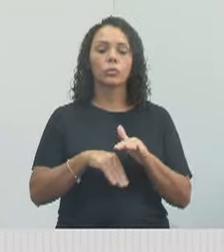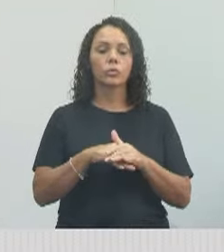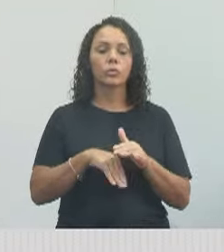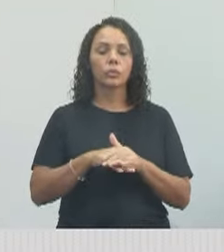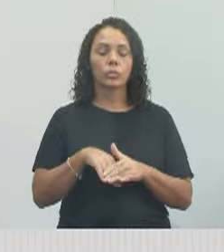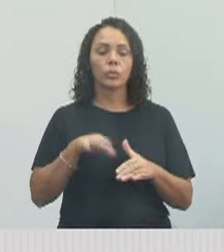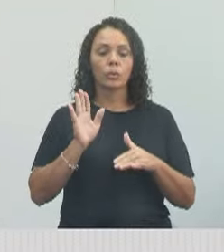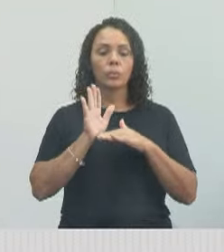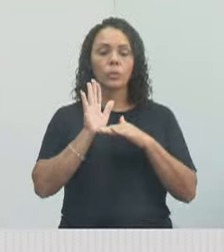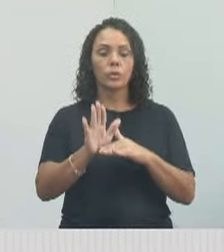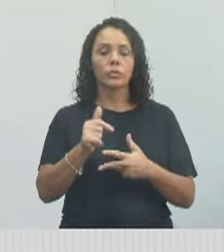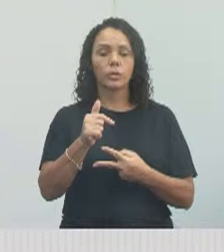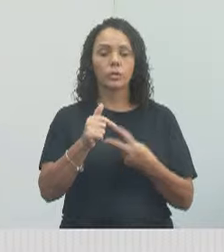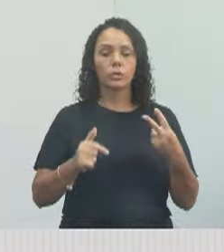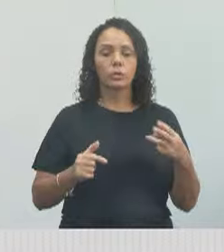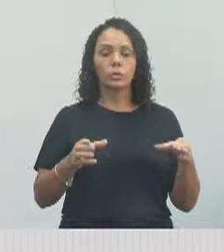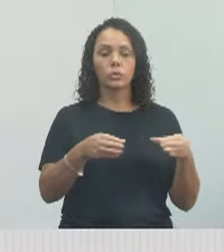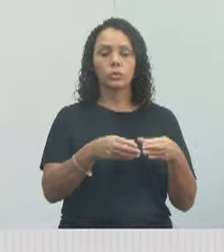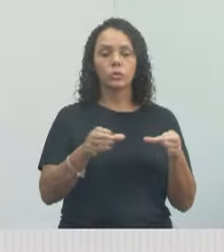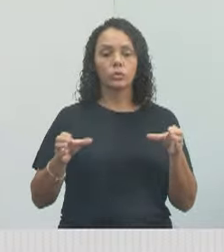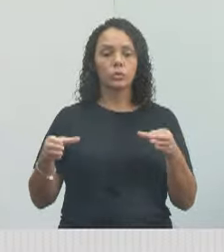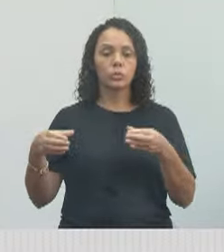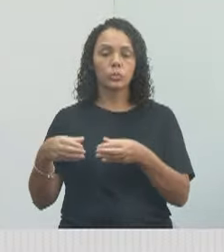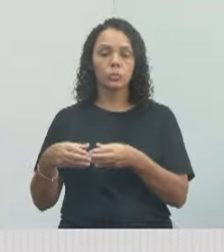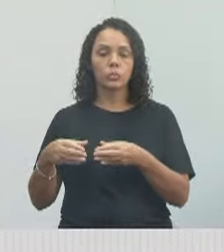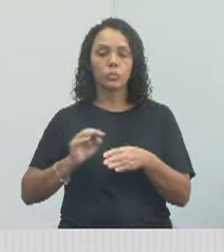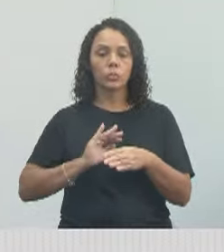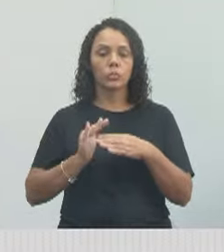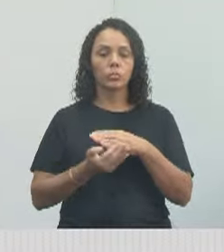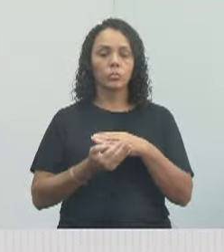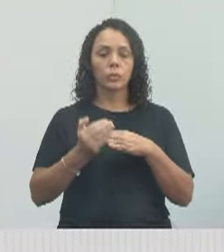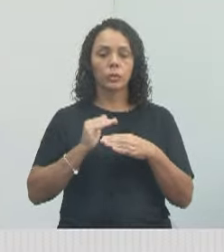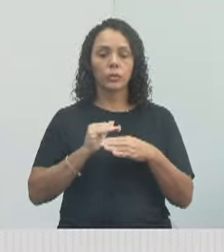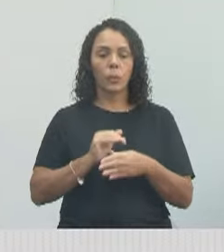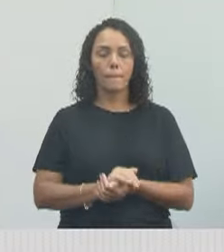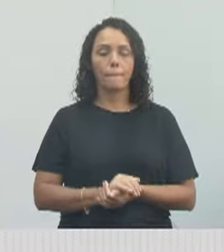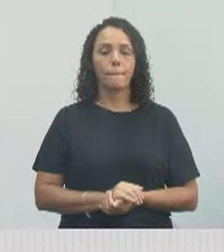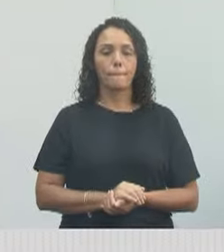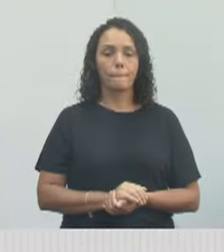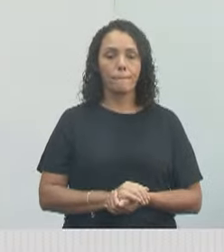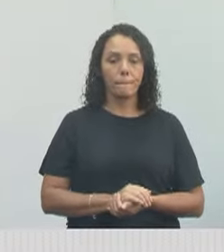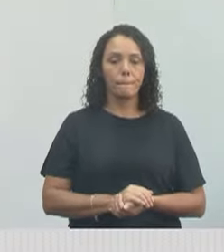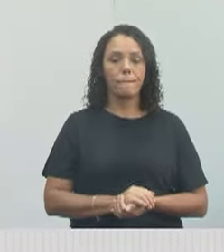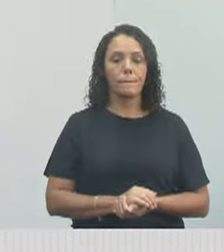beneficiar dos dois times que tem no bairro. Entendeu? Então, fica aí.